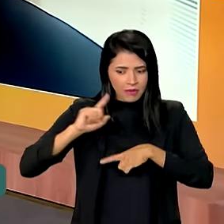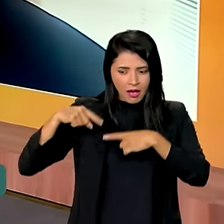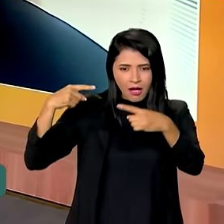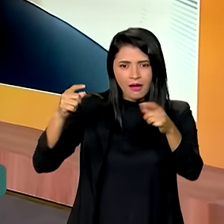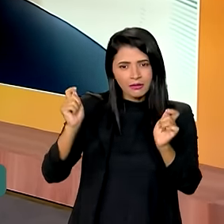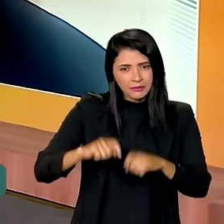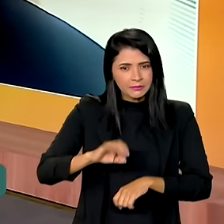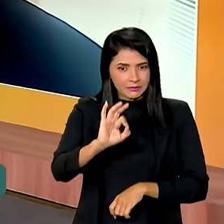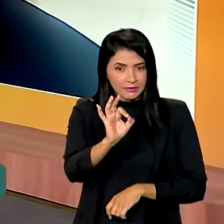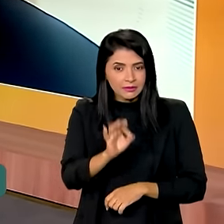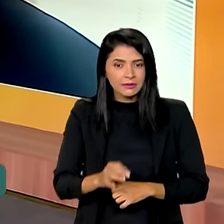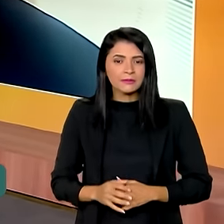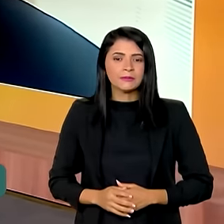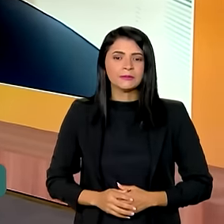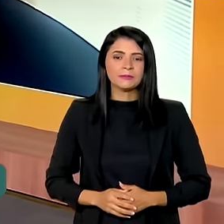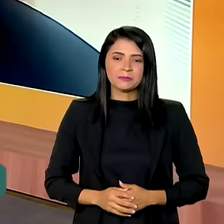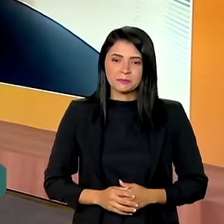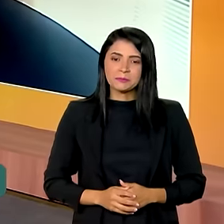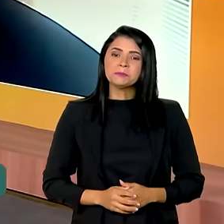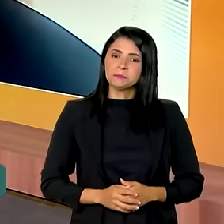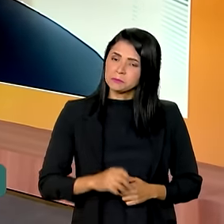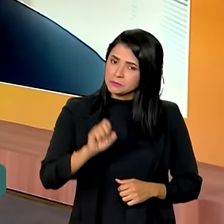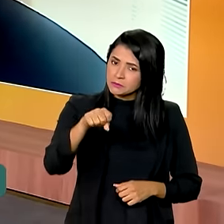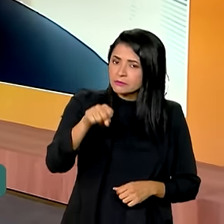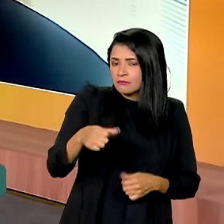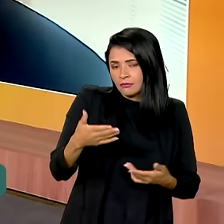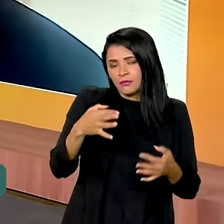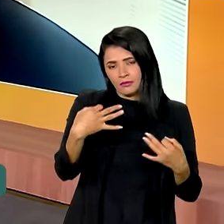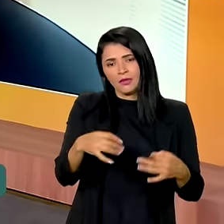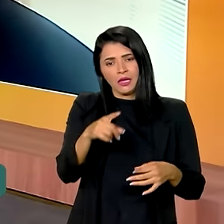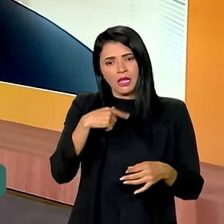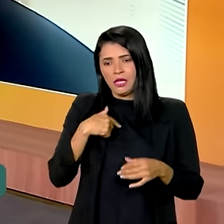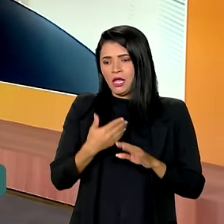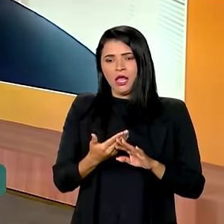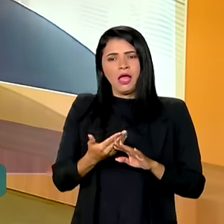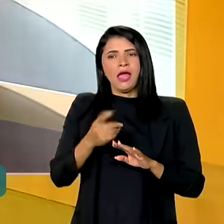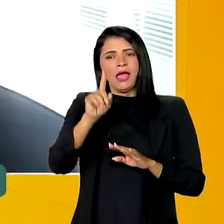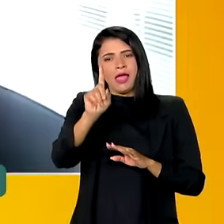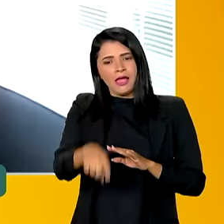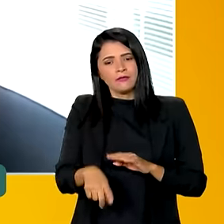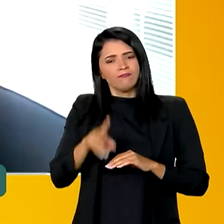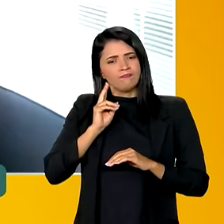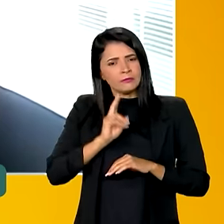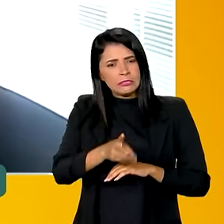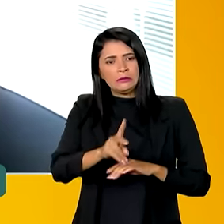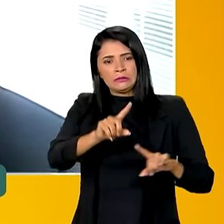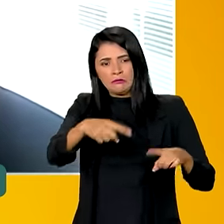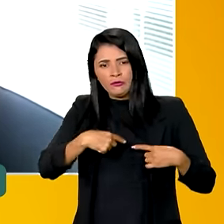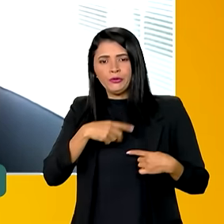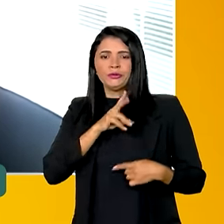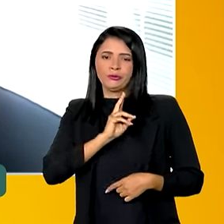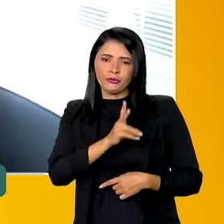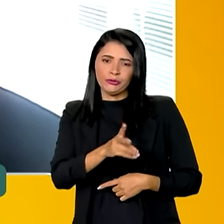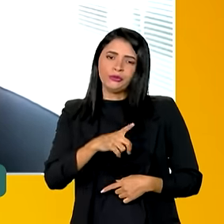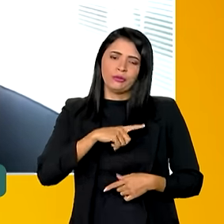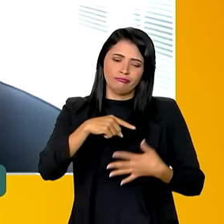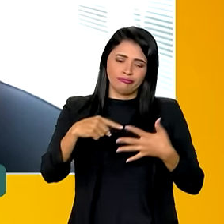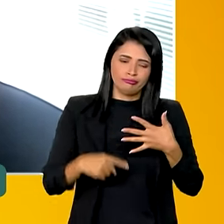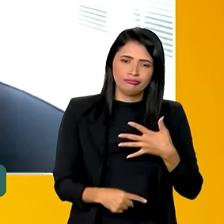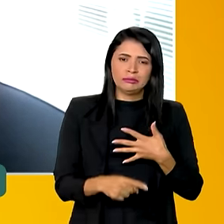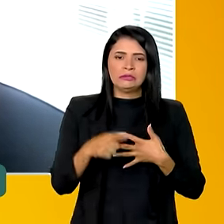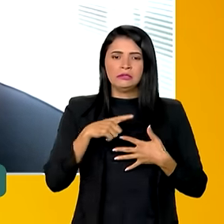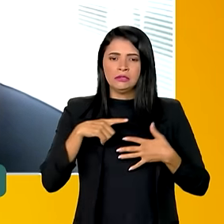comemorar, é isso, secretário? Sem dúvida, sem nos afastarmos dos grandes desafios que ainda temos.